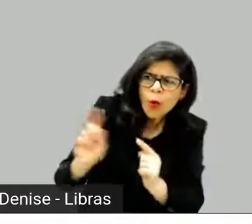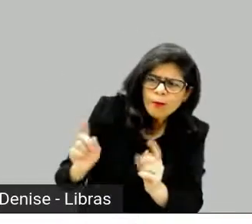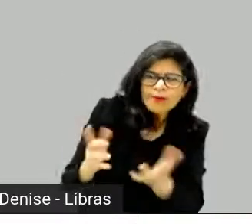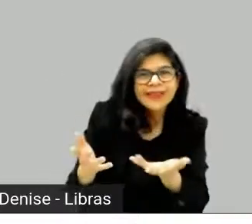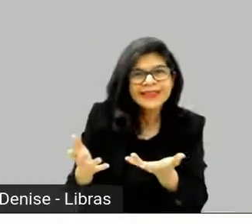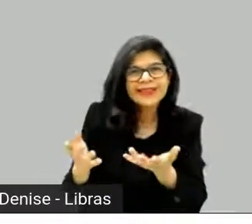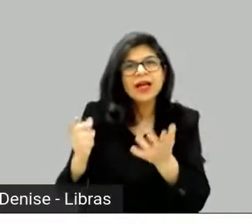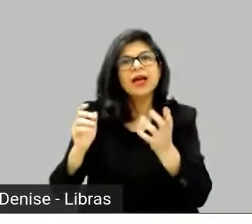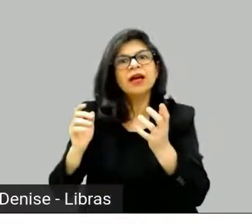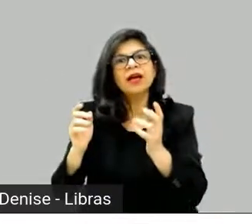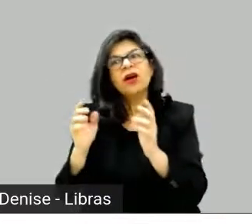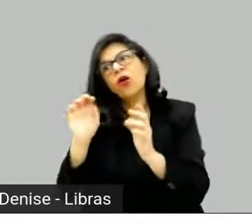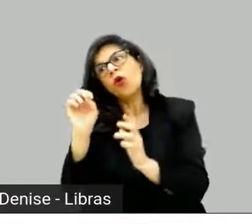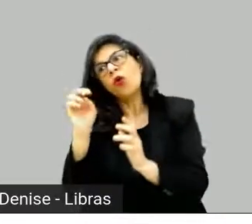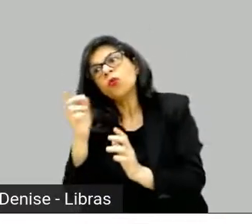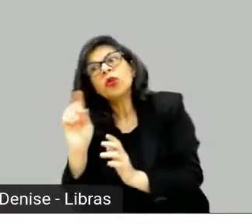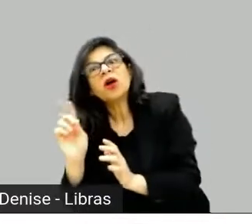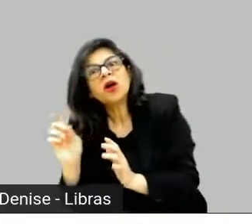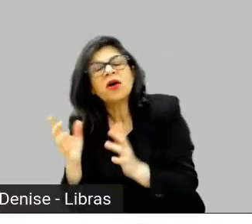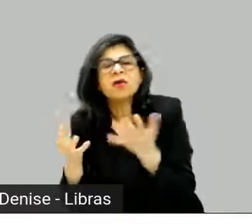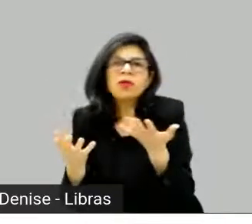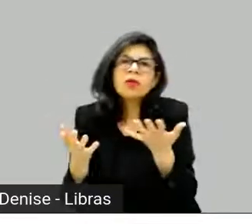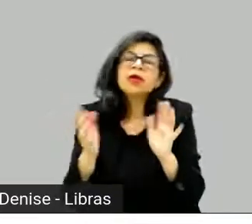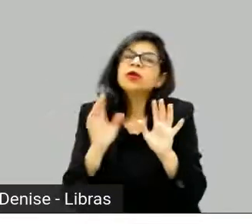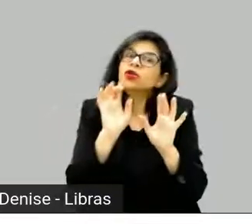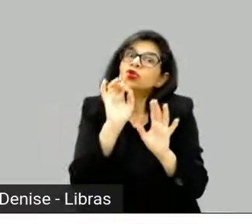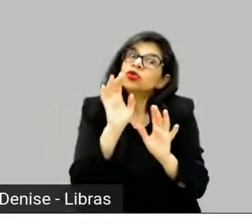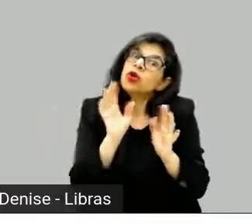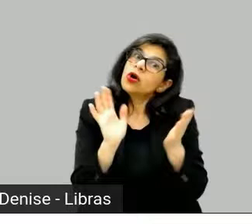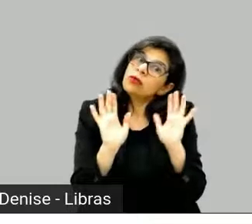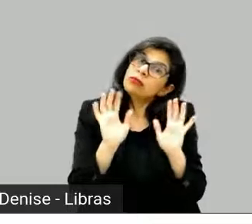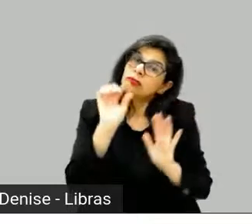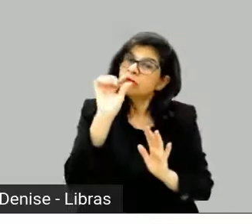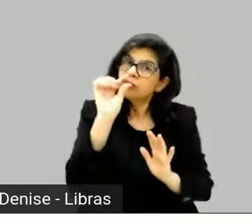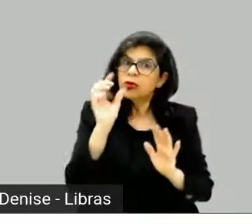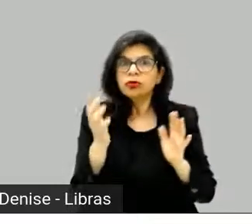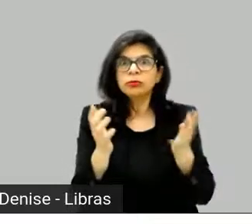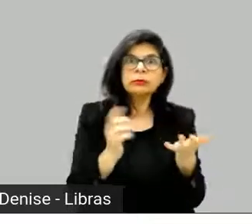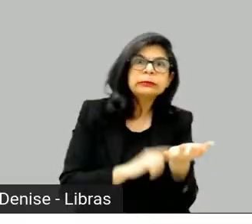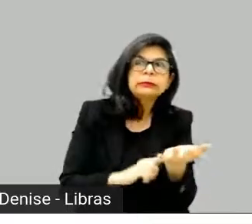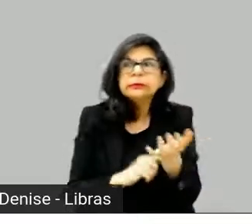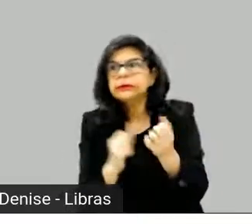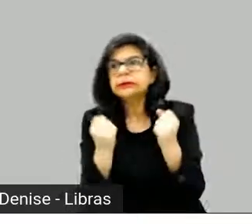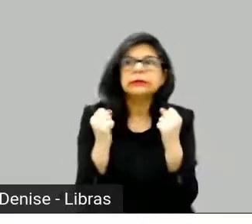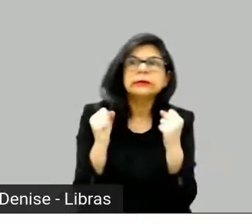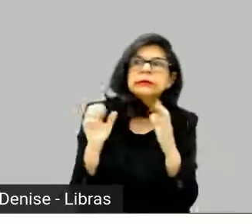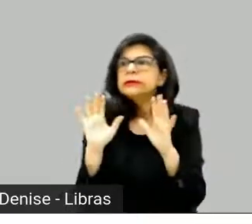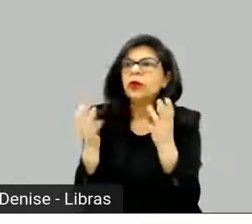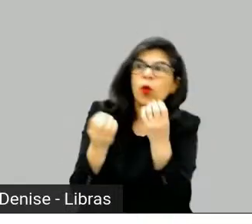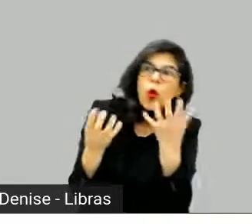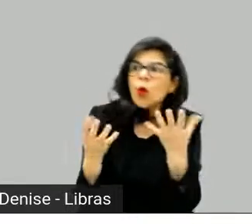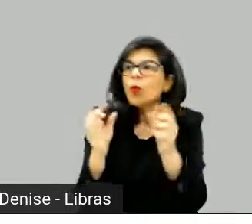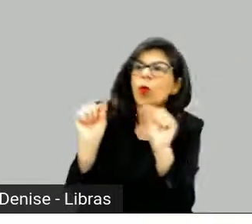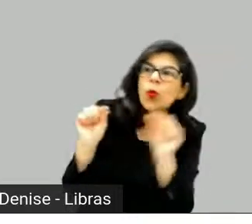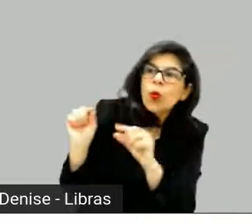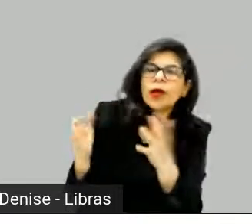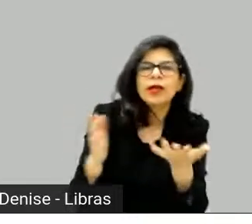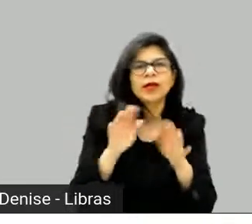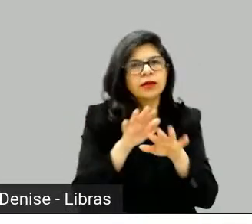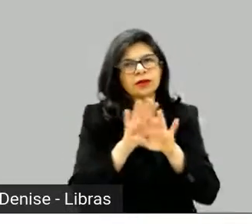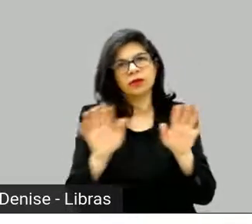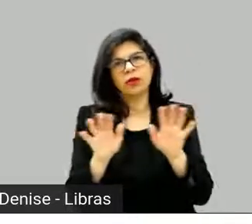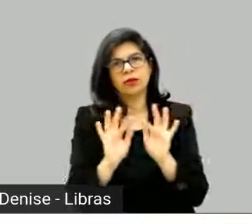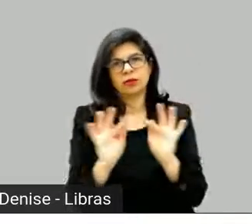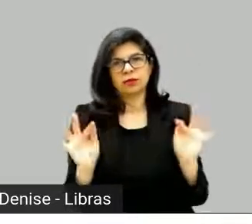Tensão, às vezes, tem. Mas eu, em geral, sou muito tranquilo, assim, com... Por exemplo, mudando um pouco o